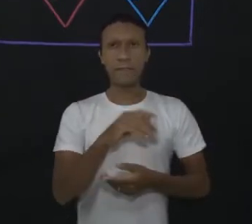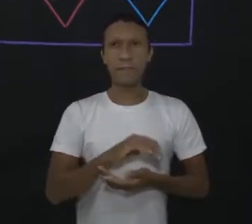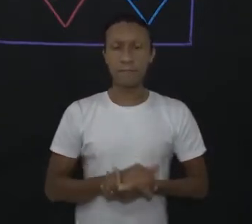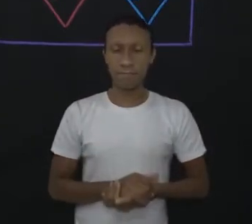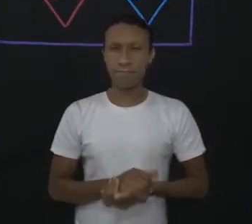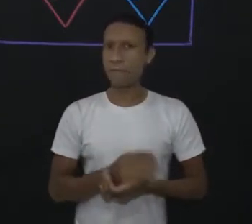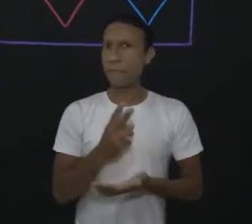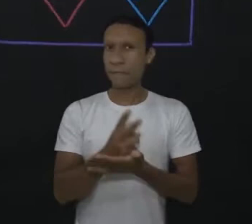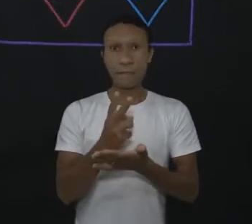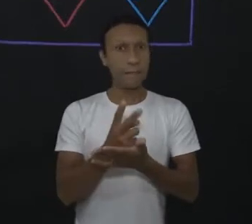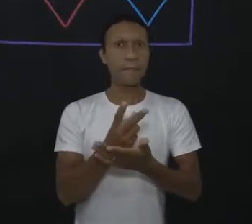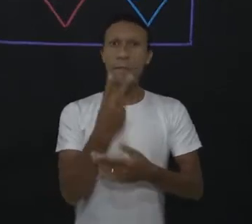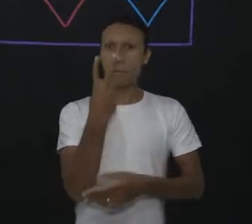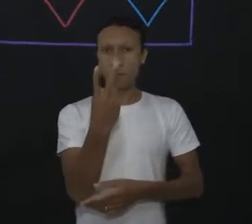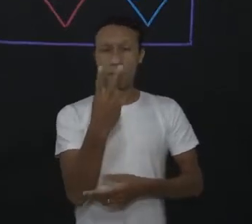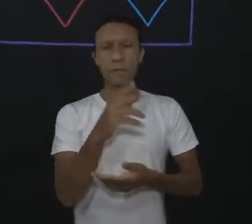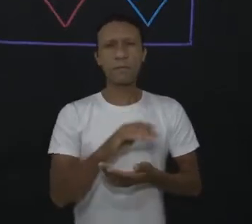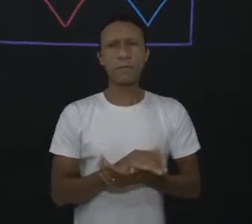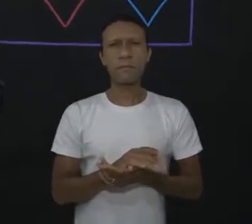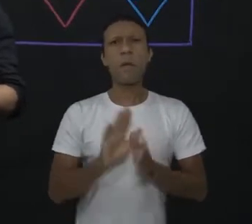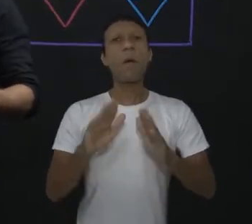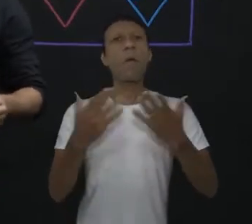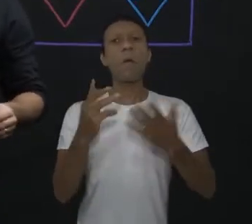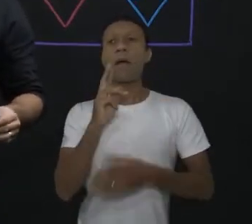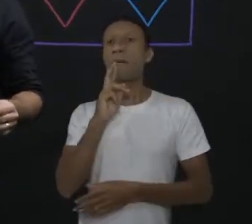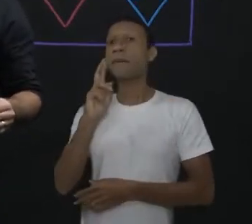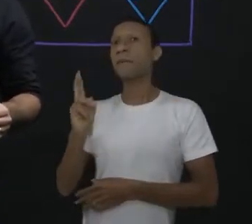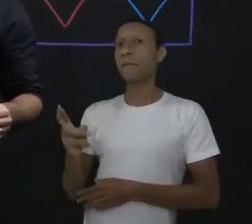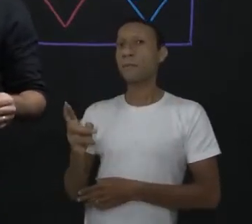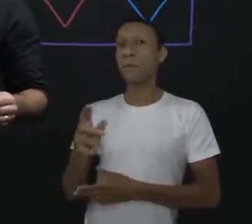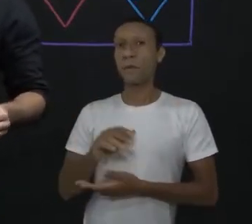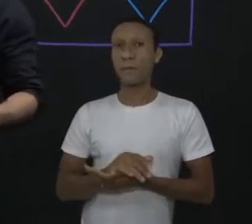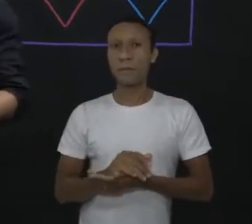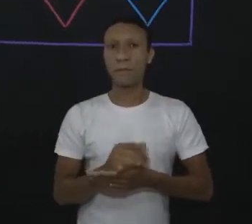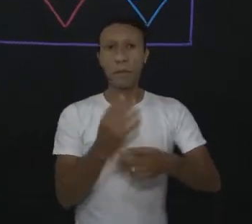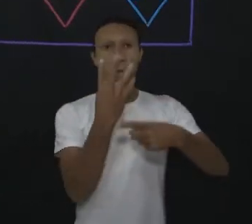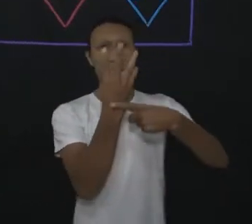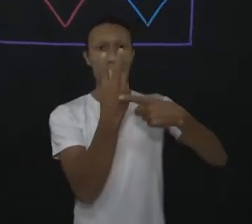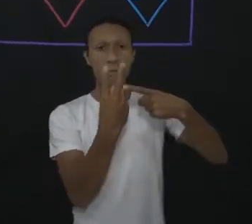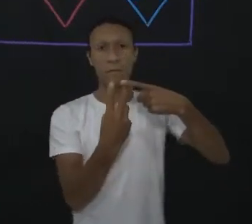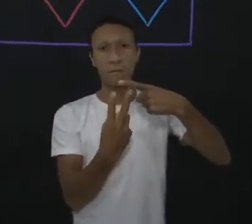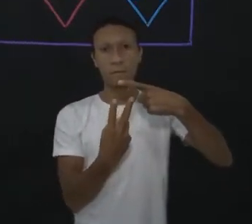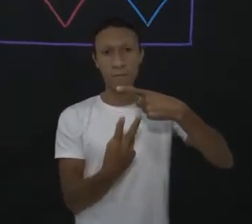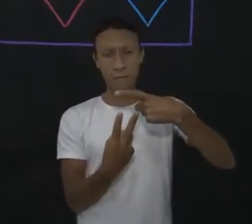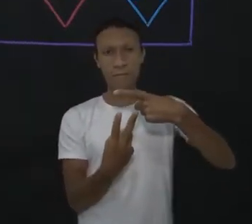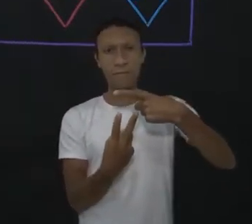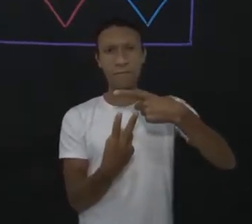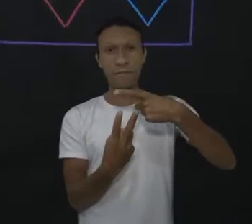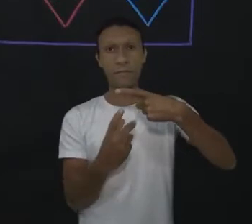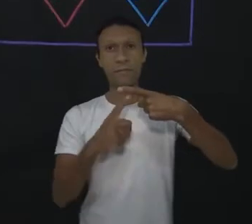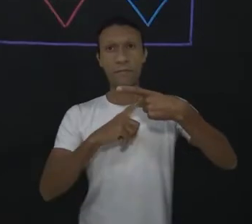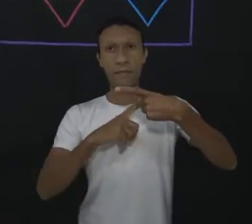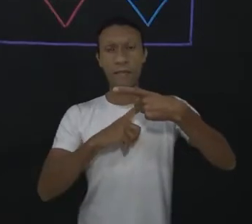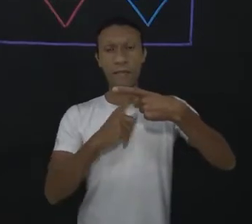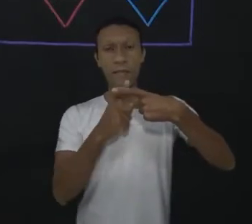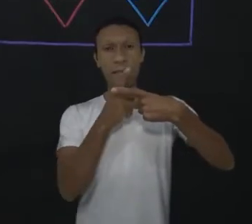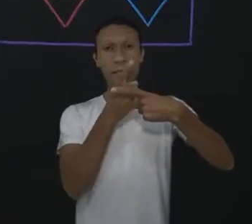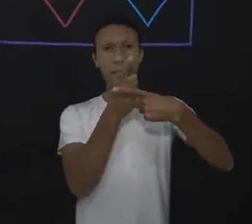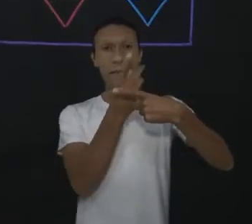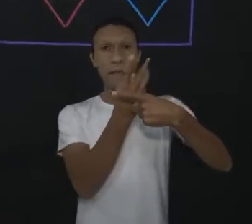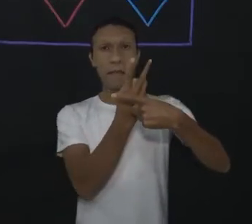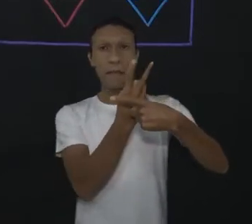todo por 2. Que valor é esse? O numerador e o denominador. Então nós teremos em seguida,